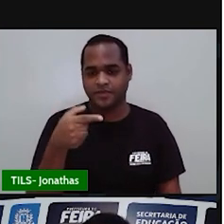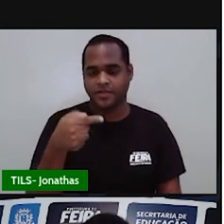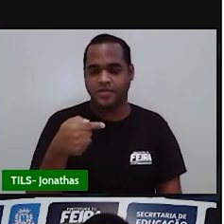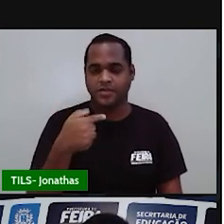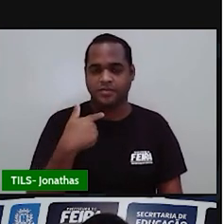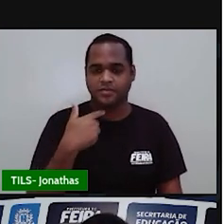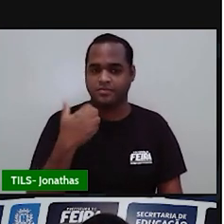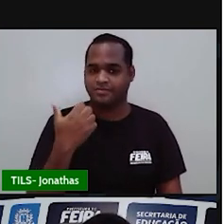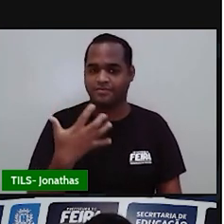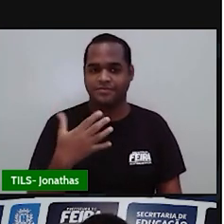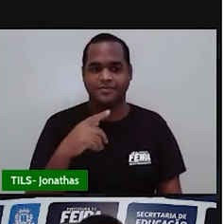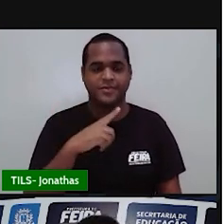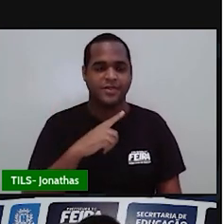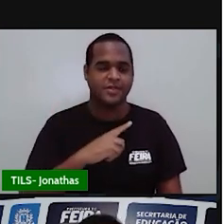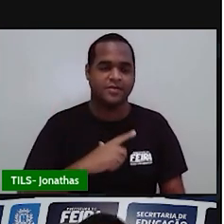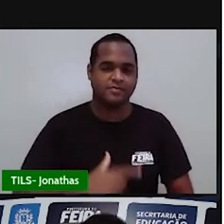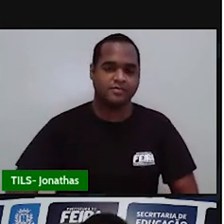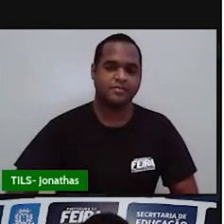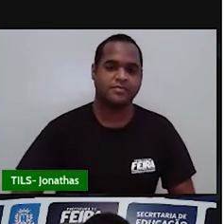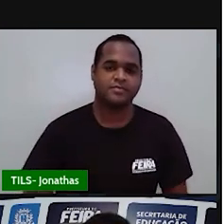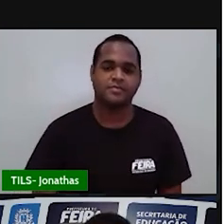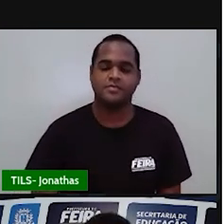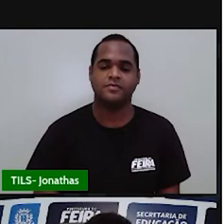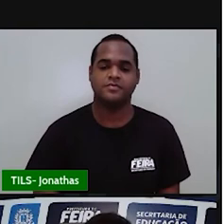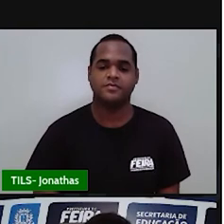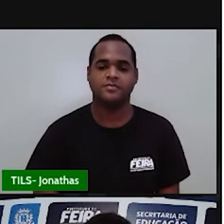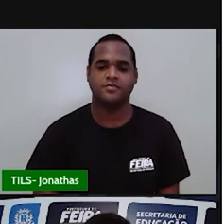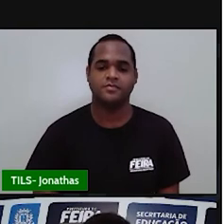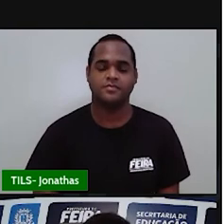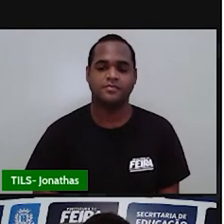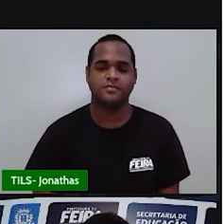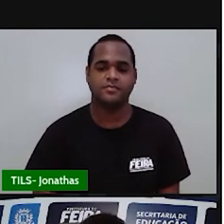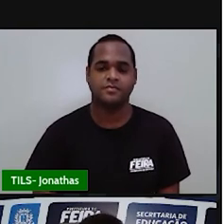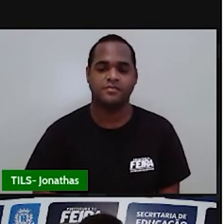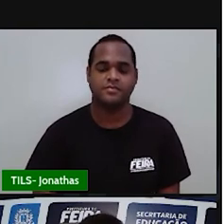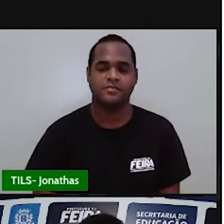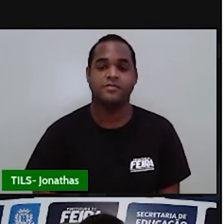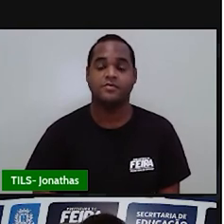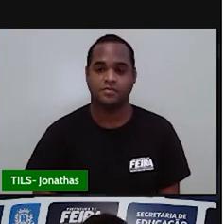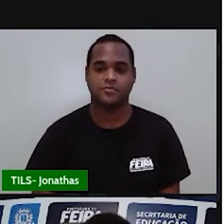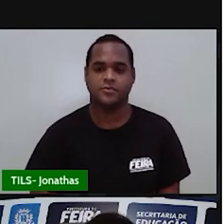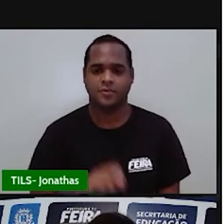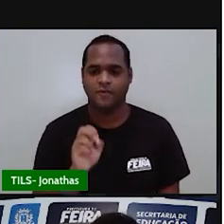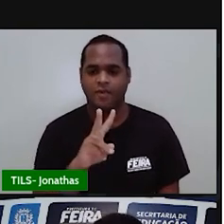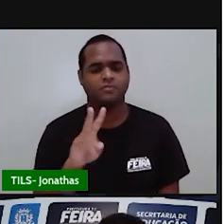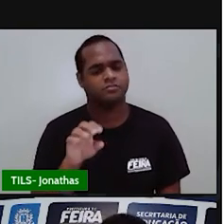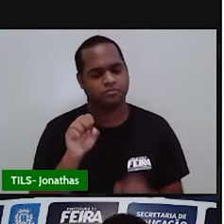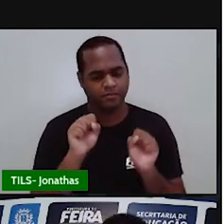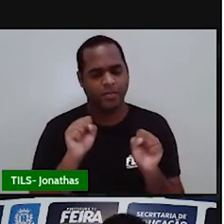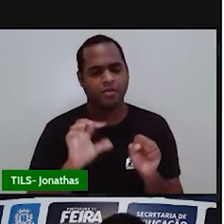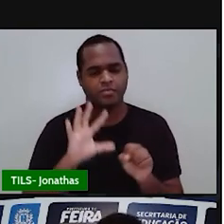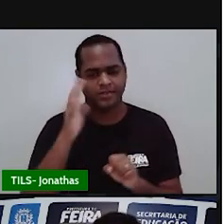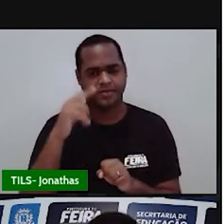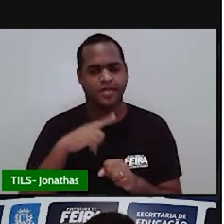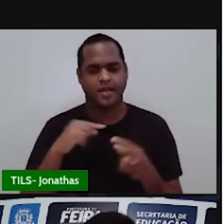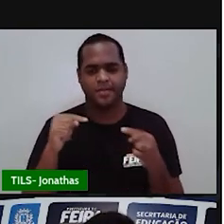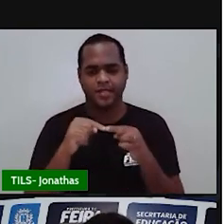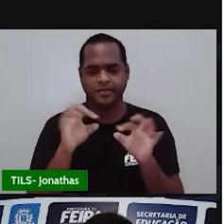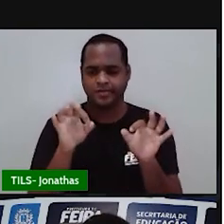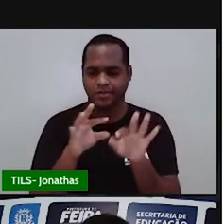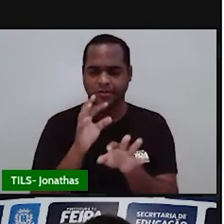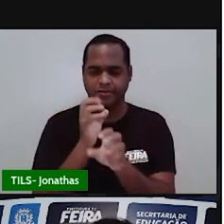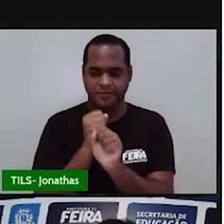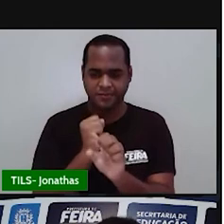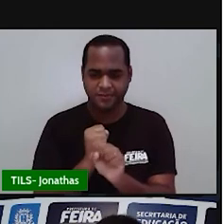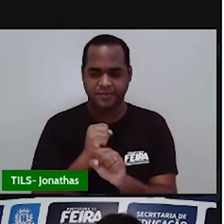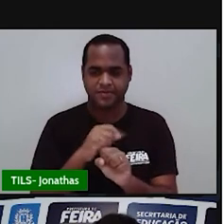kilowatt-hora. E isso pode acontecer com seus valores. Né? Na hora que dividir não dá um valor fechadinho, né?